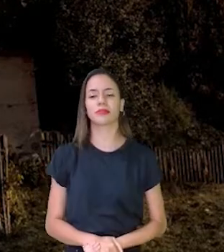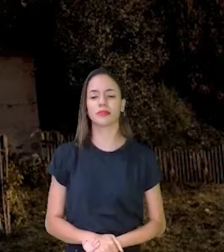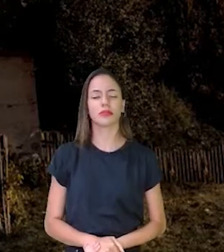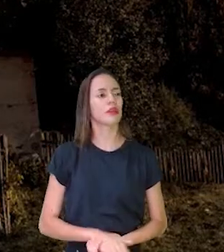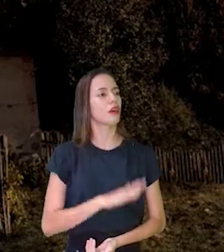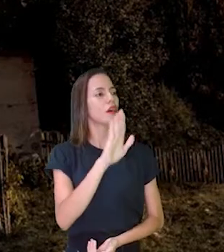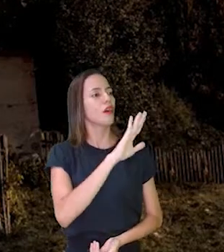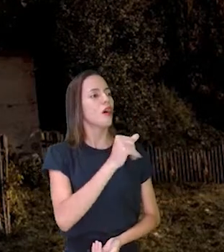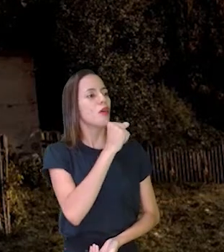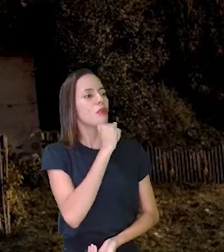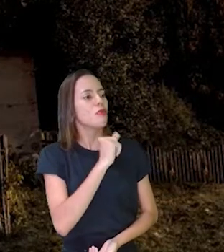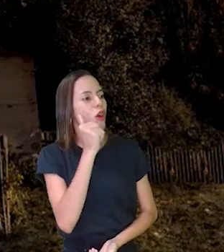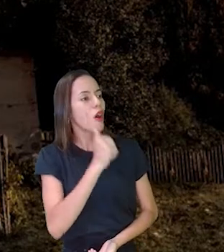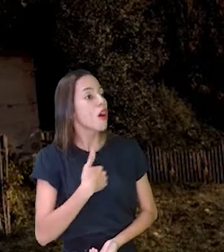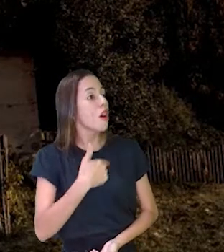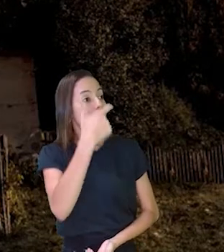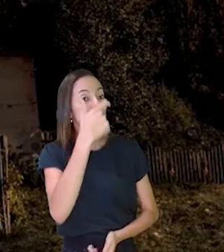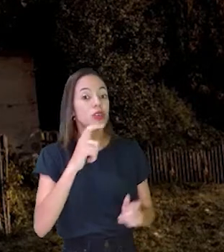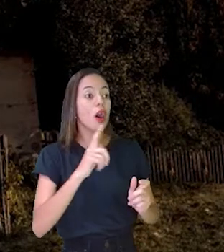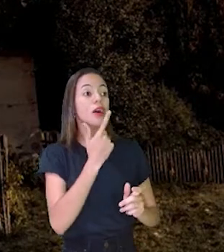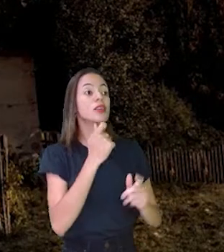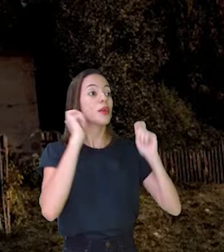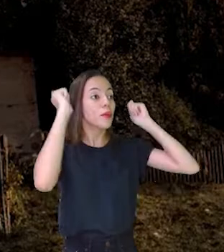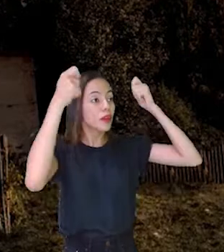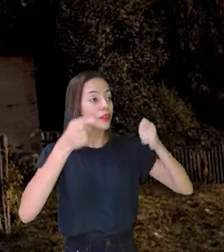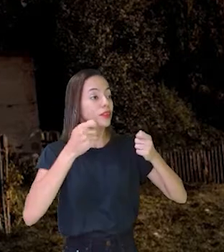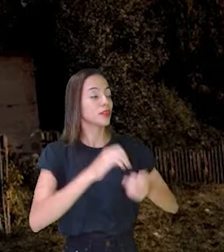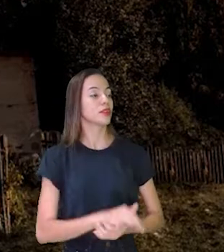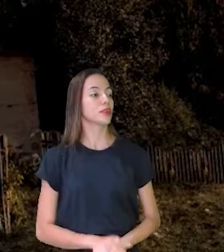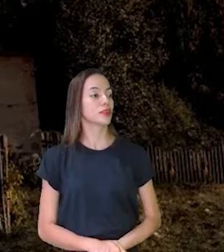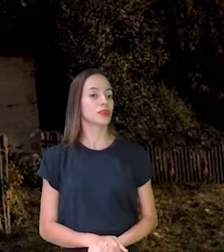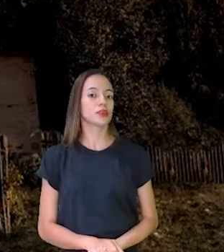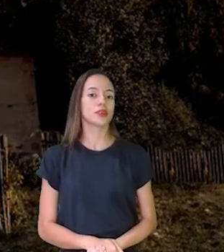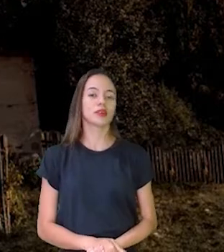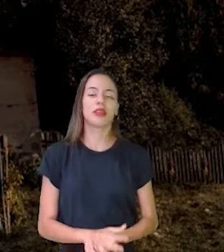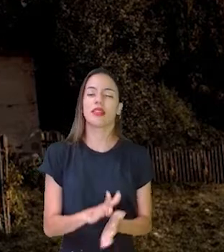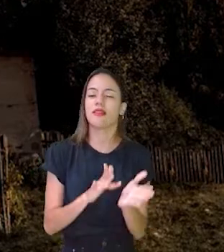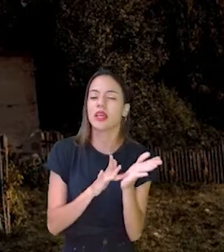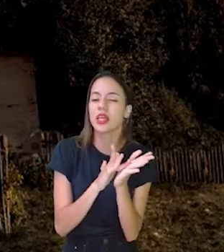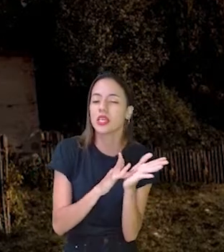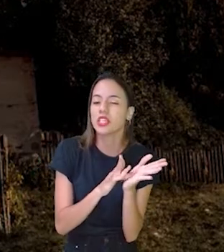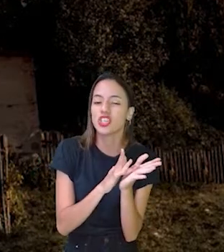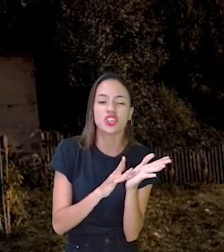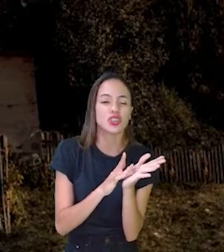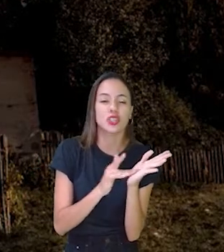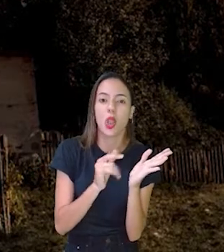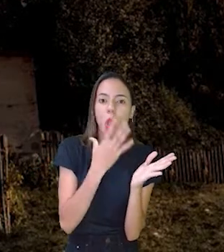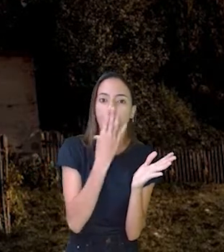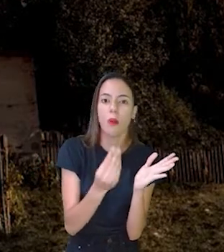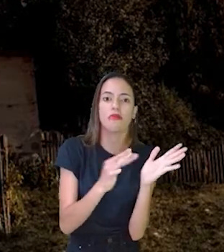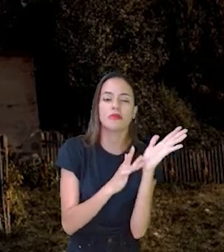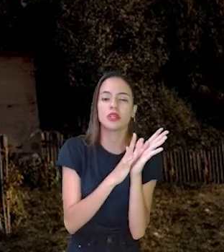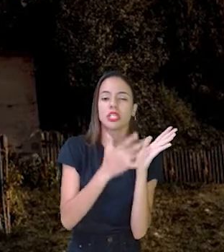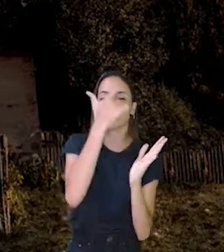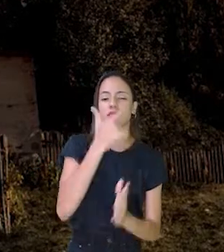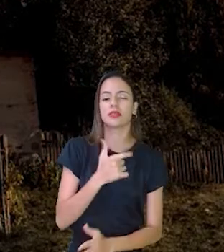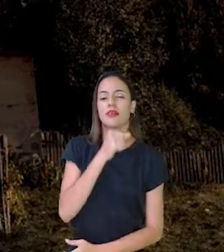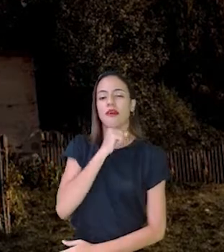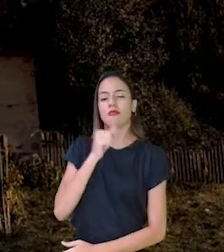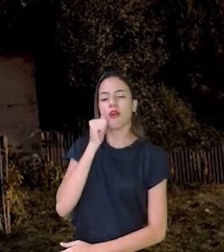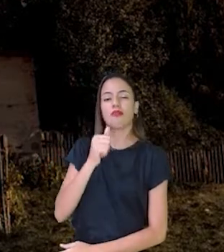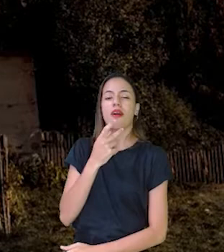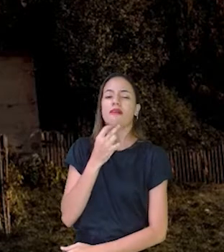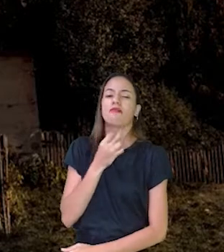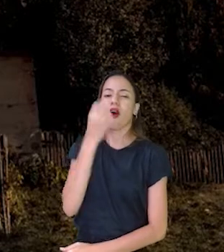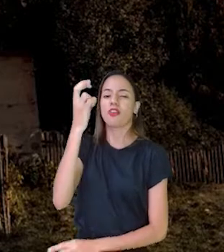Vovó Sou eu A chapeuzinho E fingindo ser a vovó Fez aquela voz fina